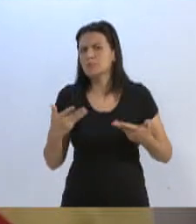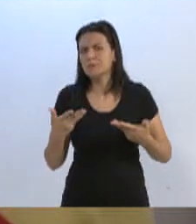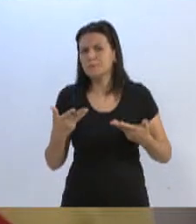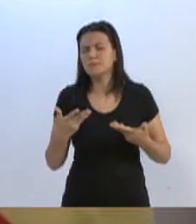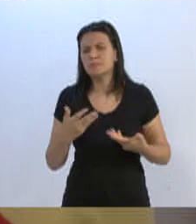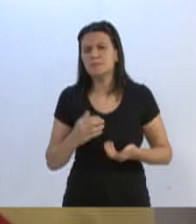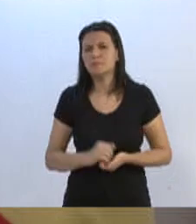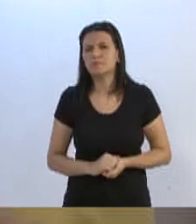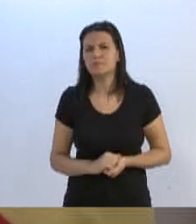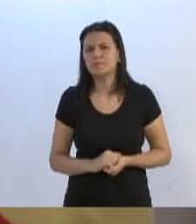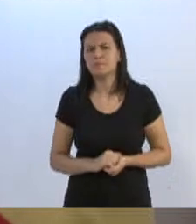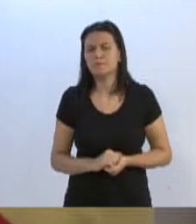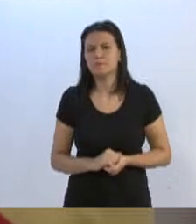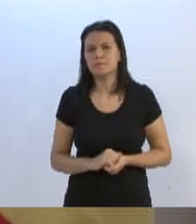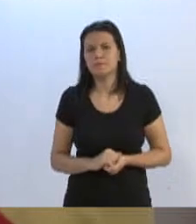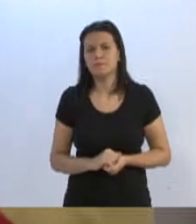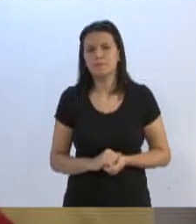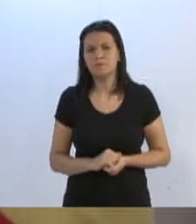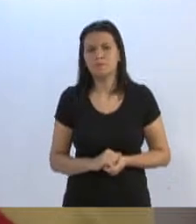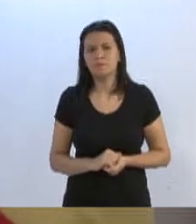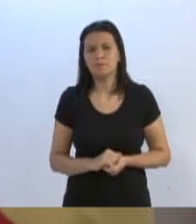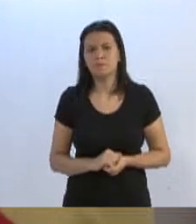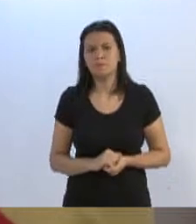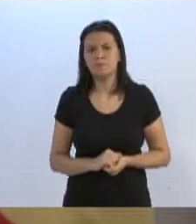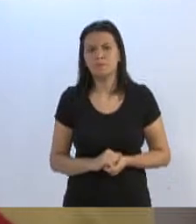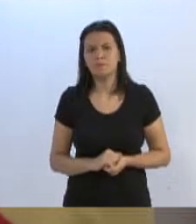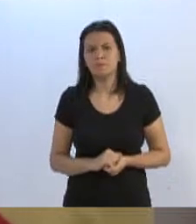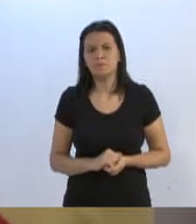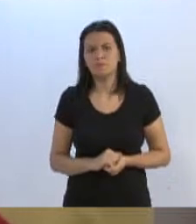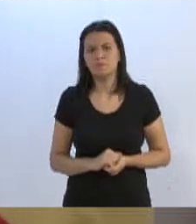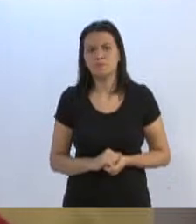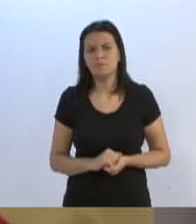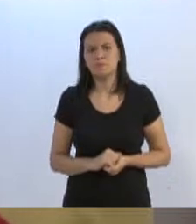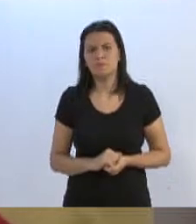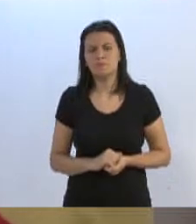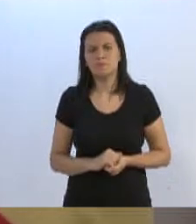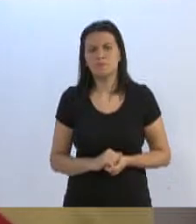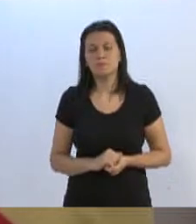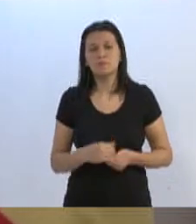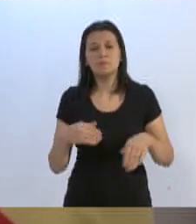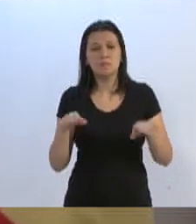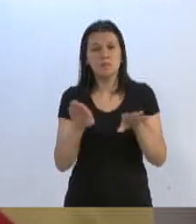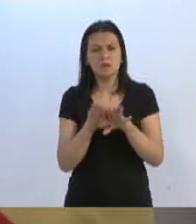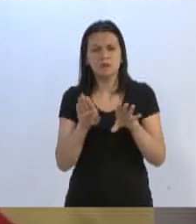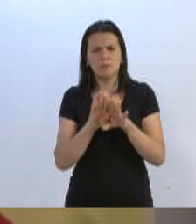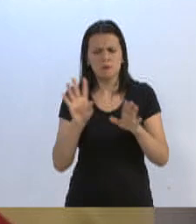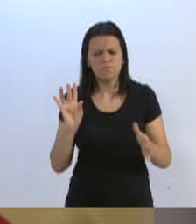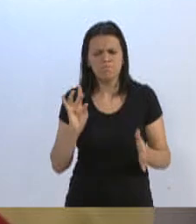pescado e constatado